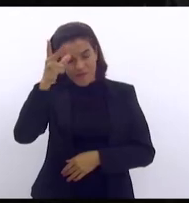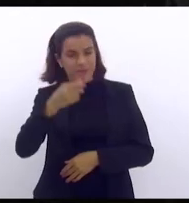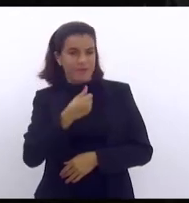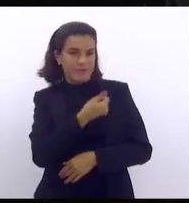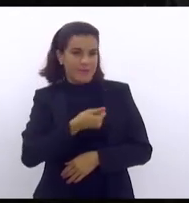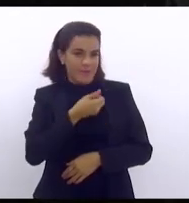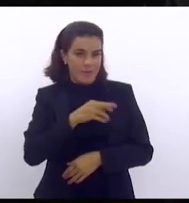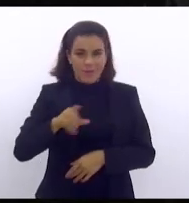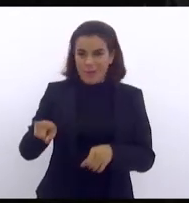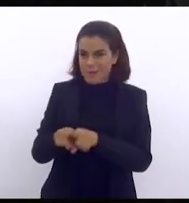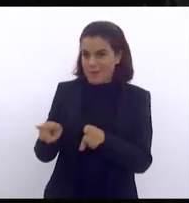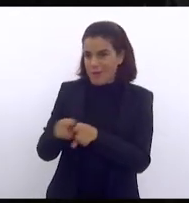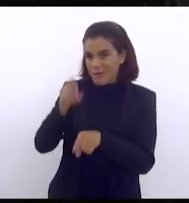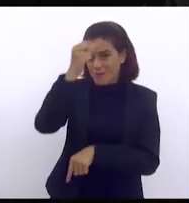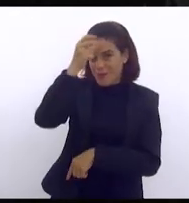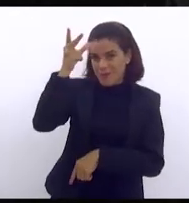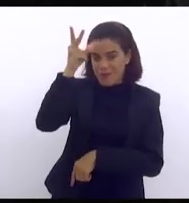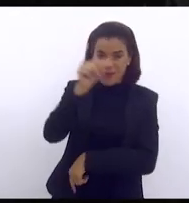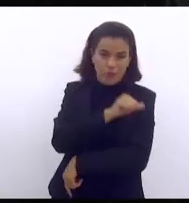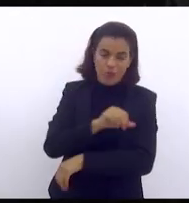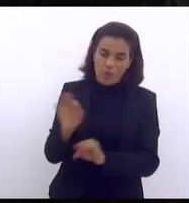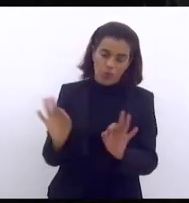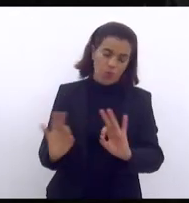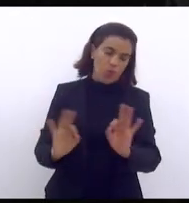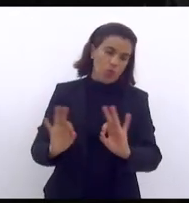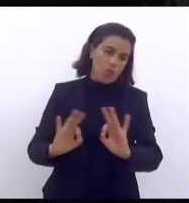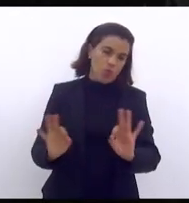tampouco o prefeito da cidade do Rio de Janeiro